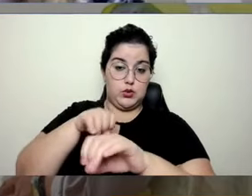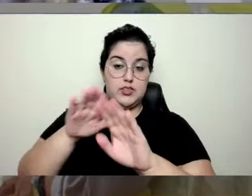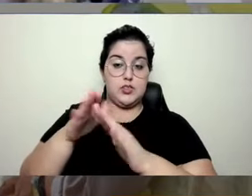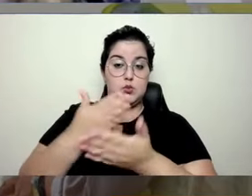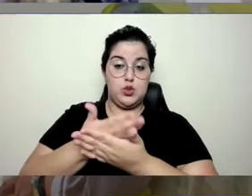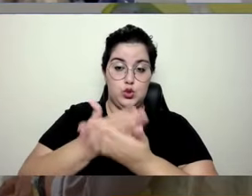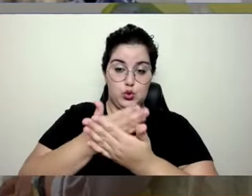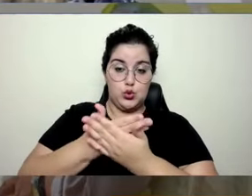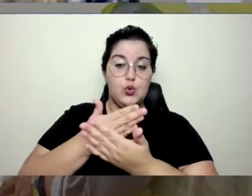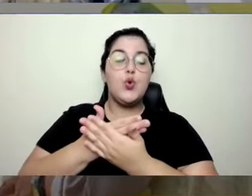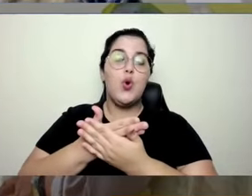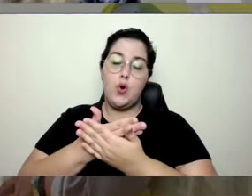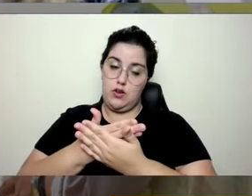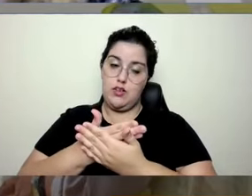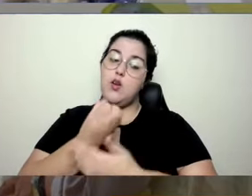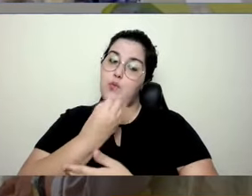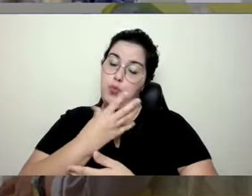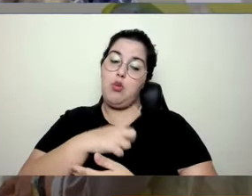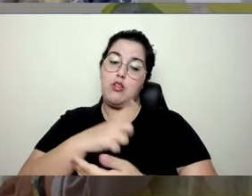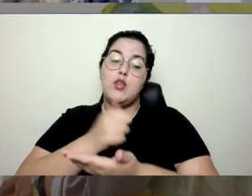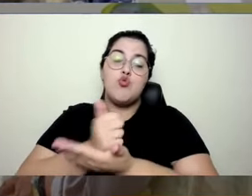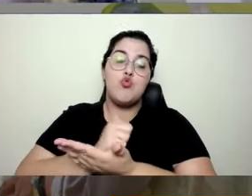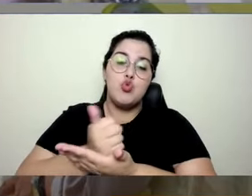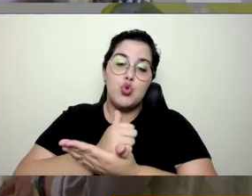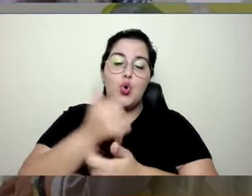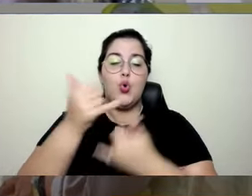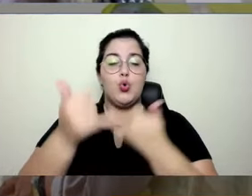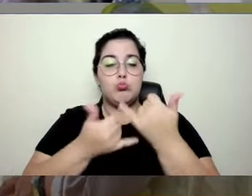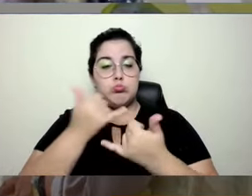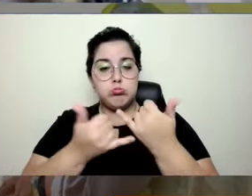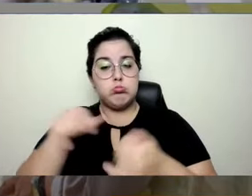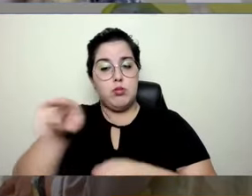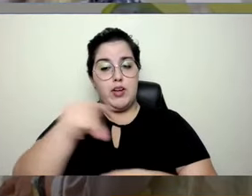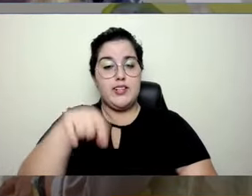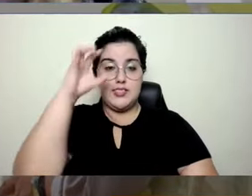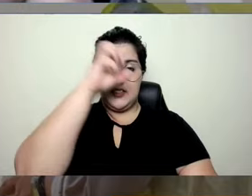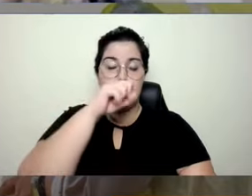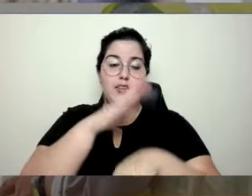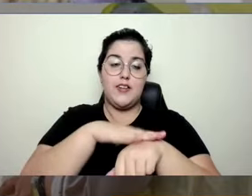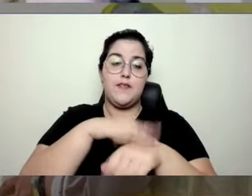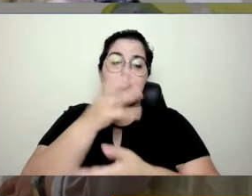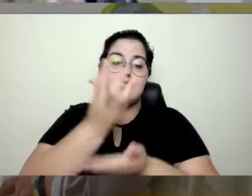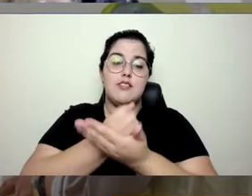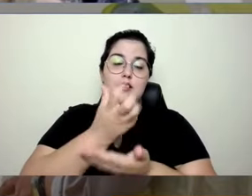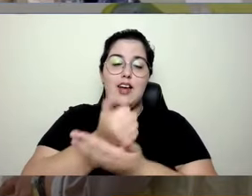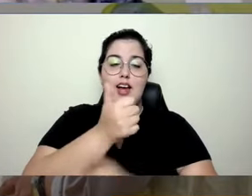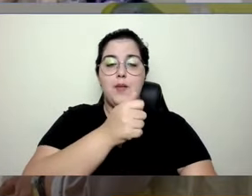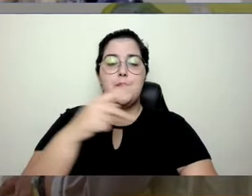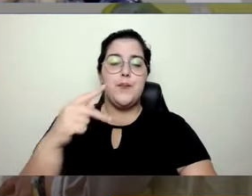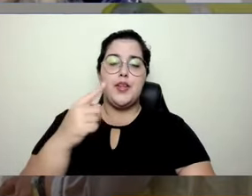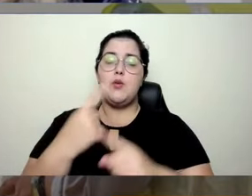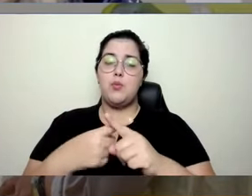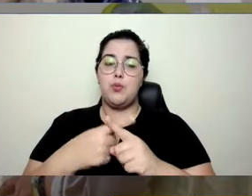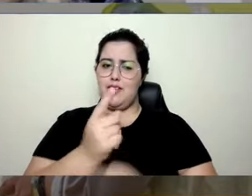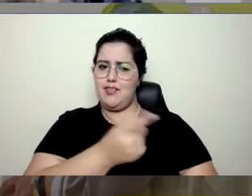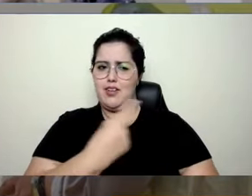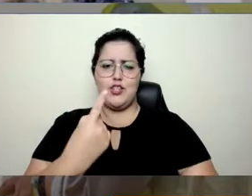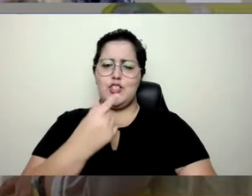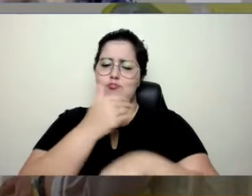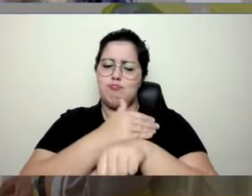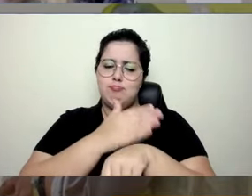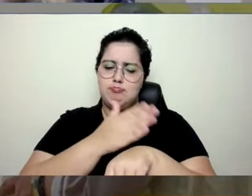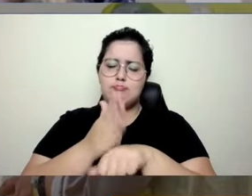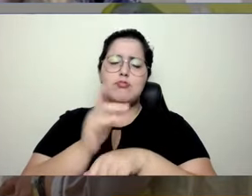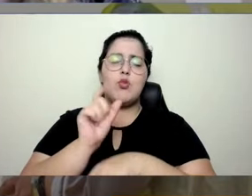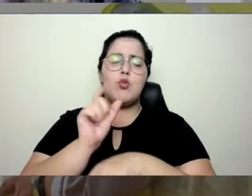gamificações, ensinar nossos alunos a fazer aplicativo, porque a gente consome muita tecnologia e